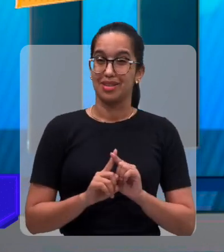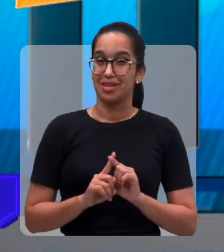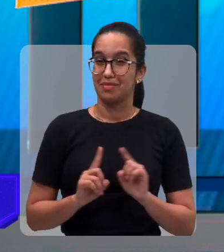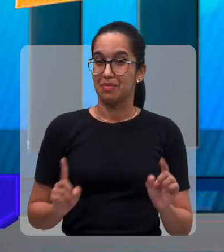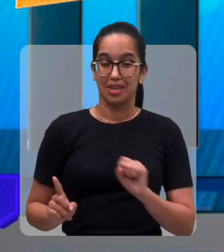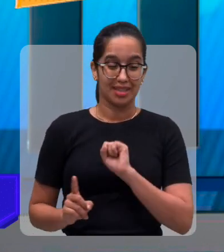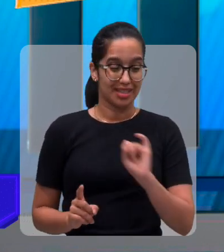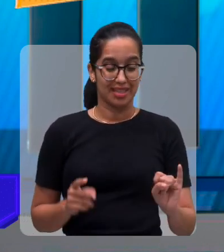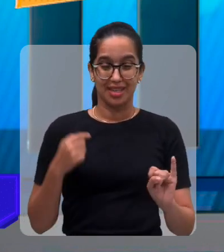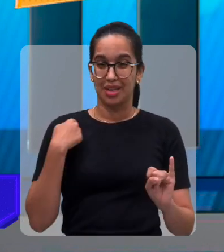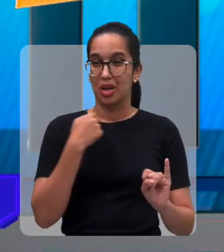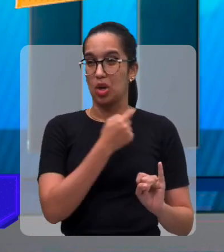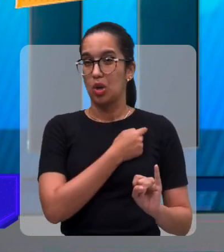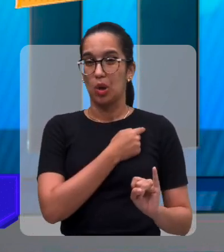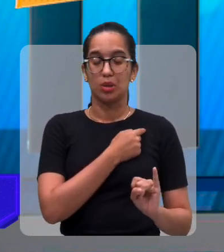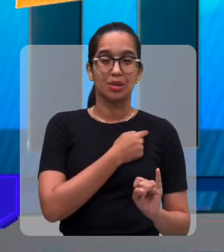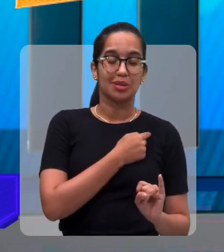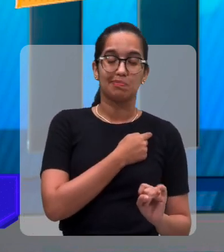se sentir